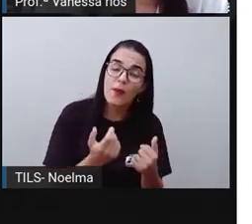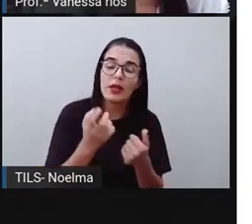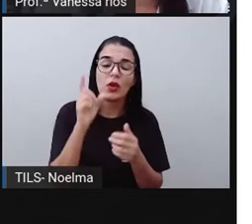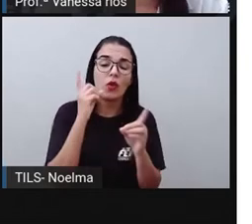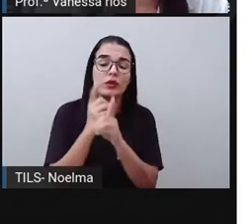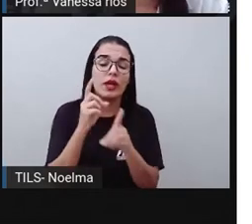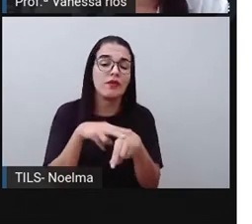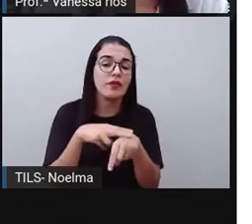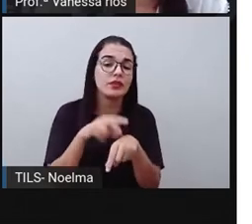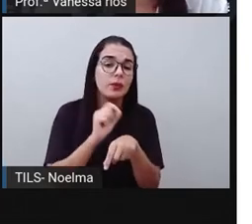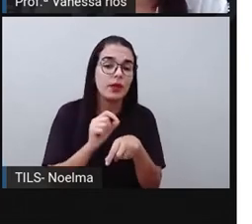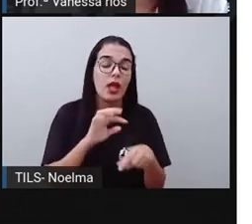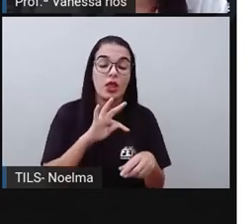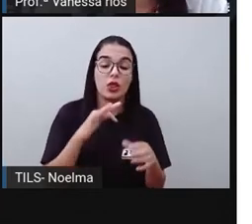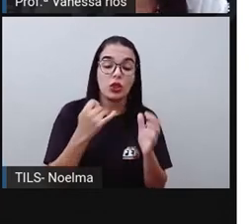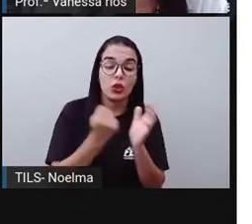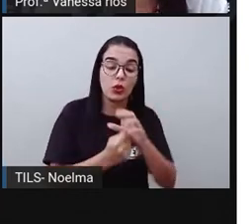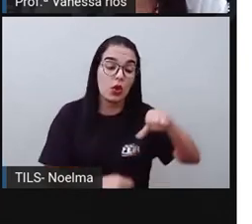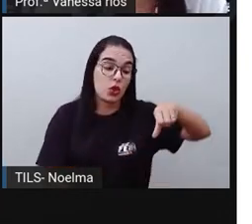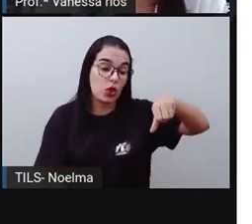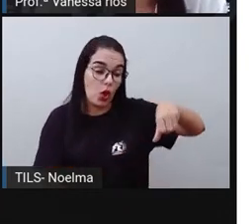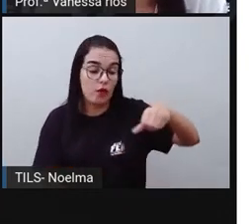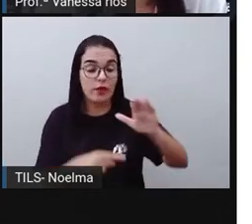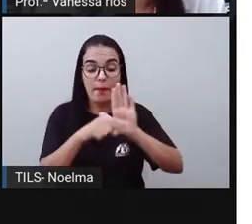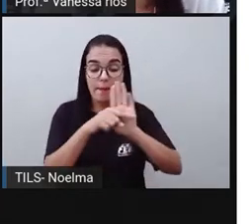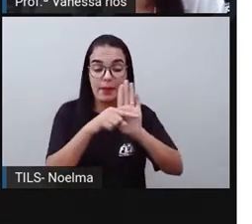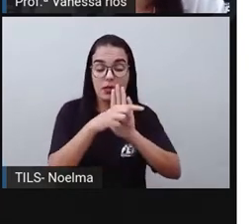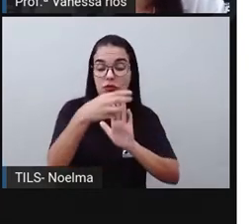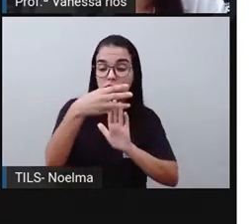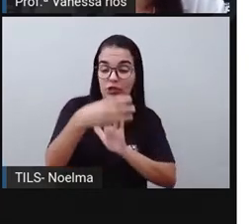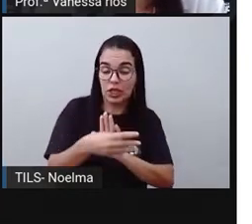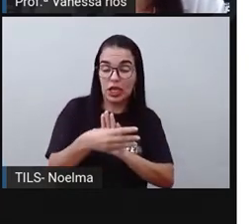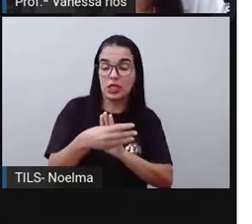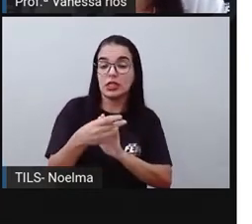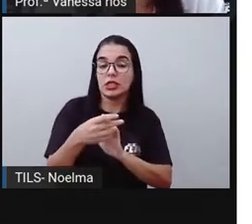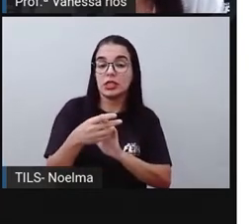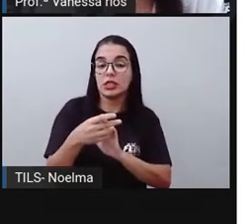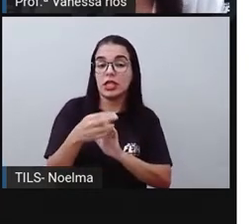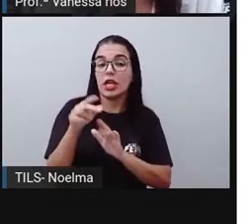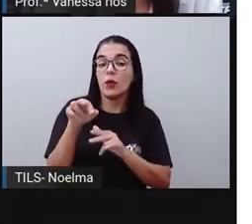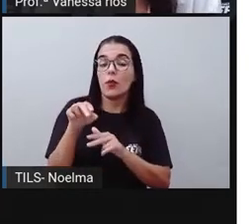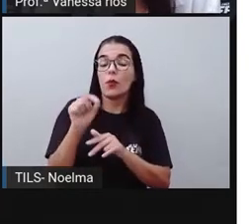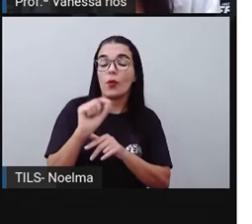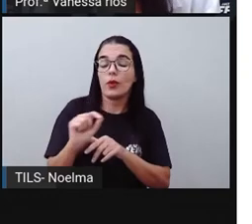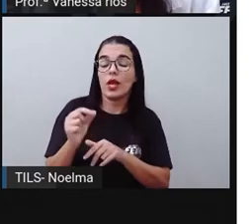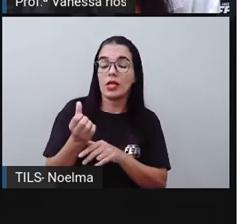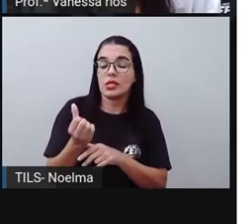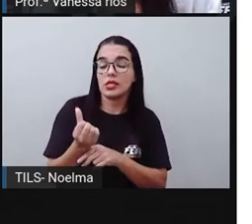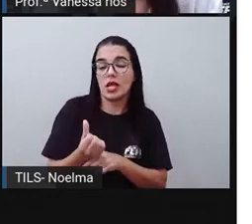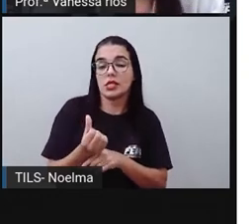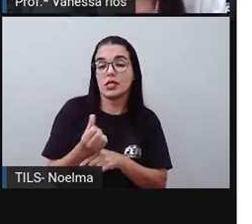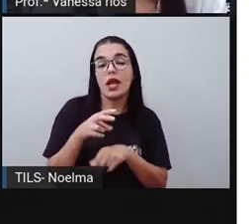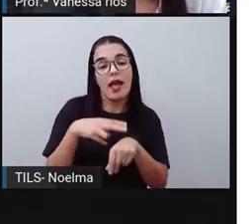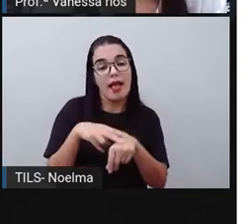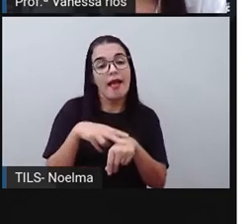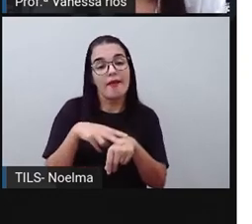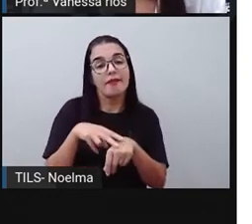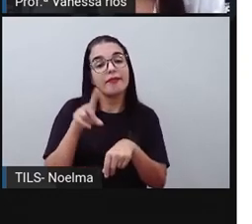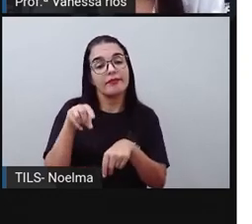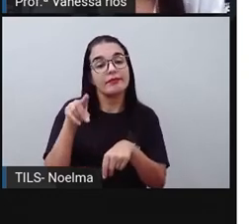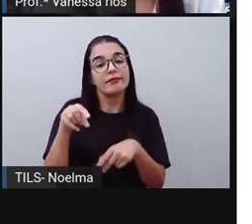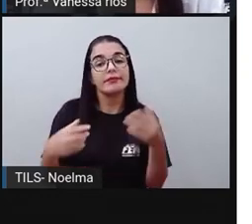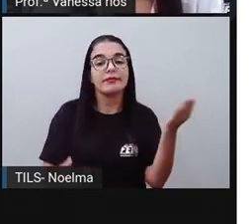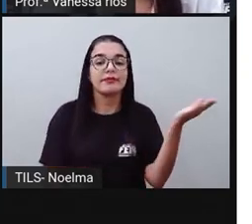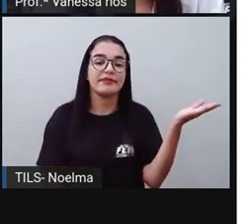se eu pegar o total de bolas, que é nove, menos três, que são as bolas azuis, eu encontro seis, que é justamente